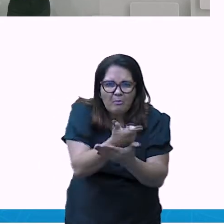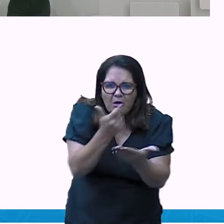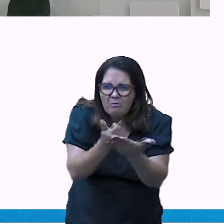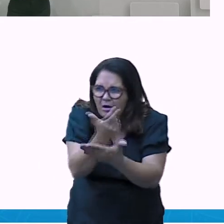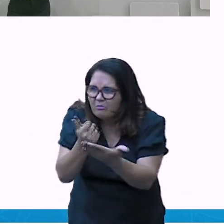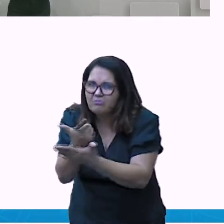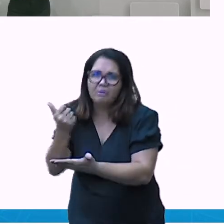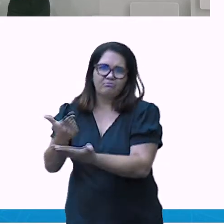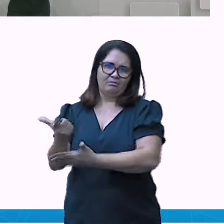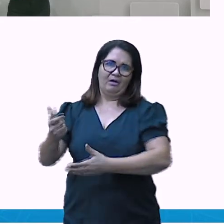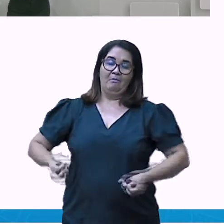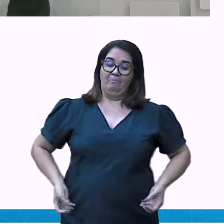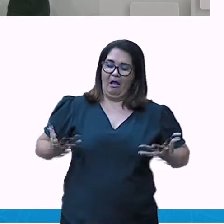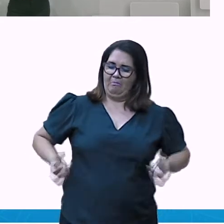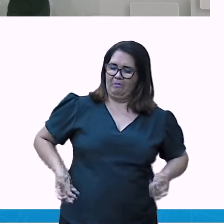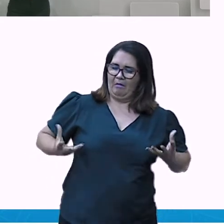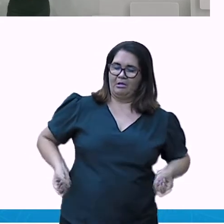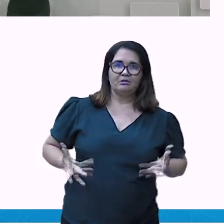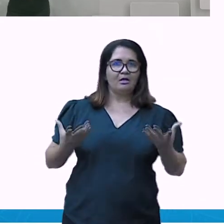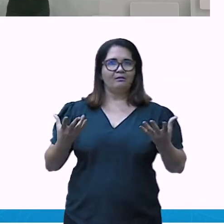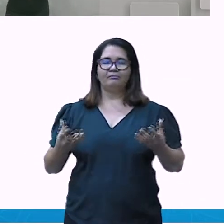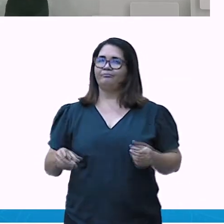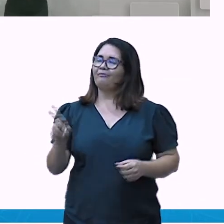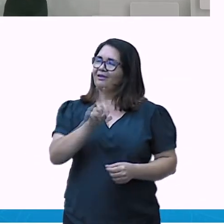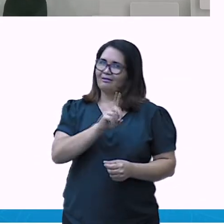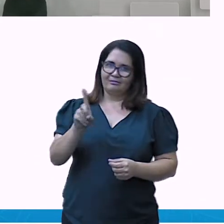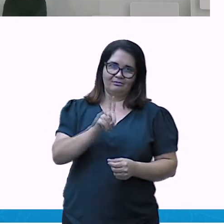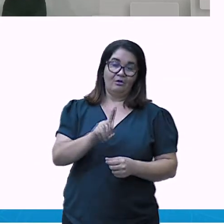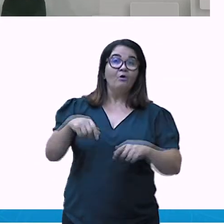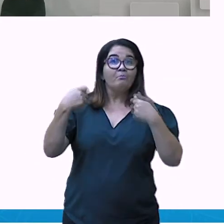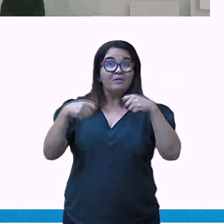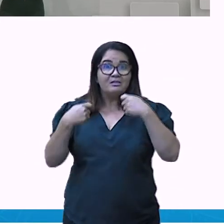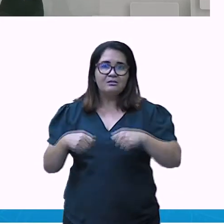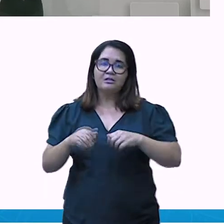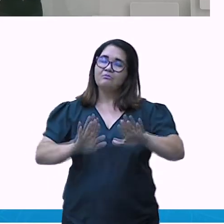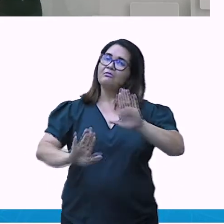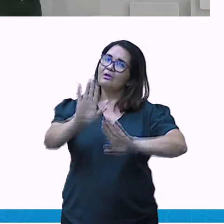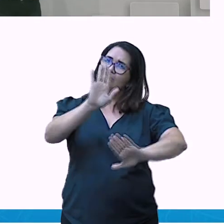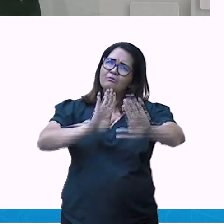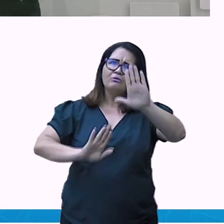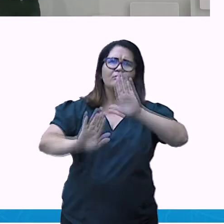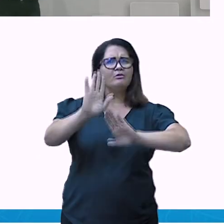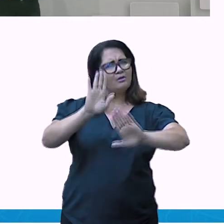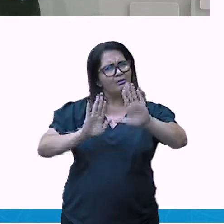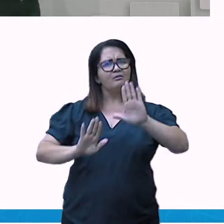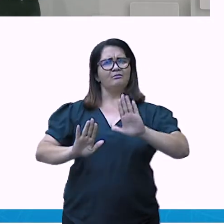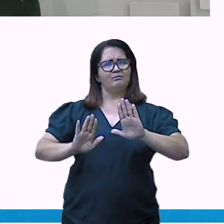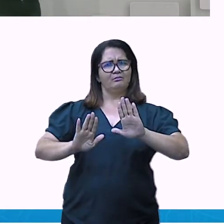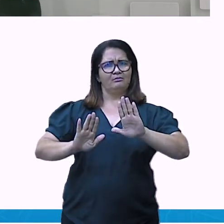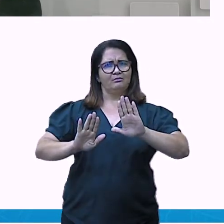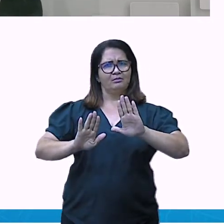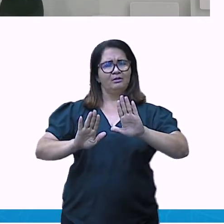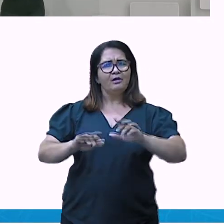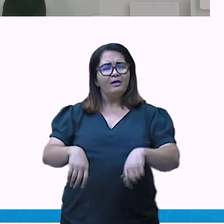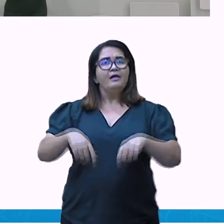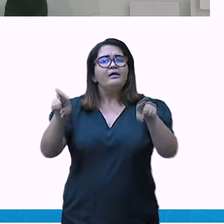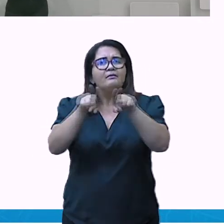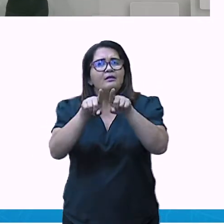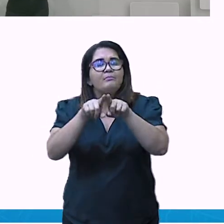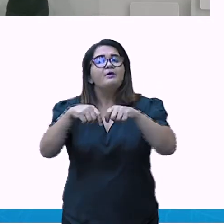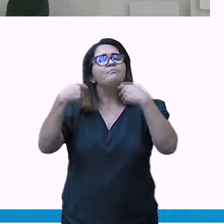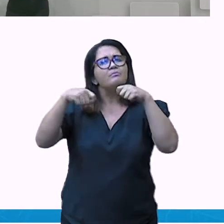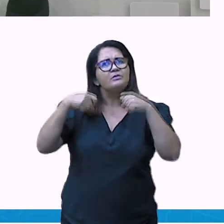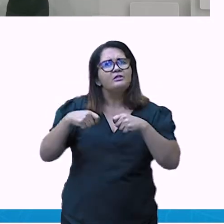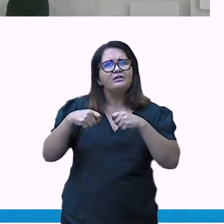utilizada? Essa matéria-prima é reciclável? Qual é o